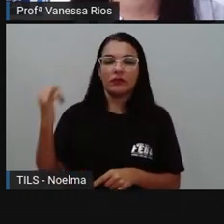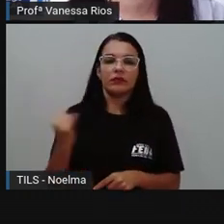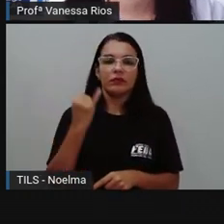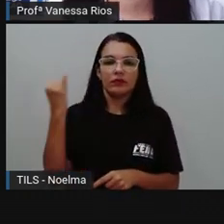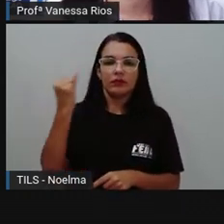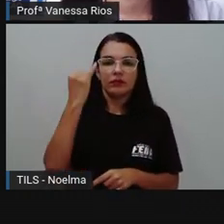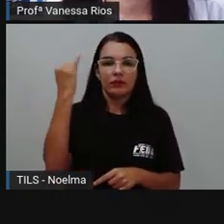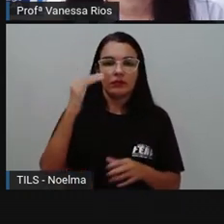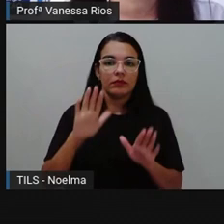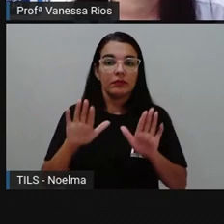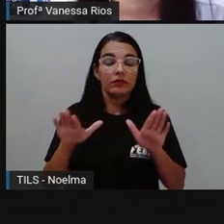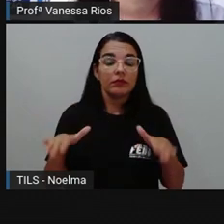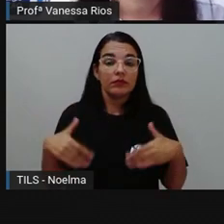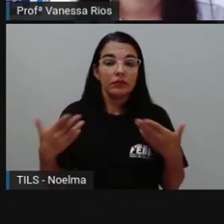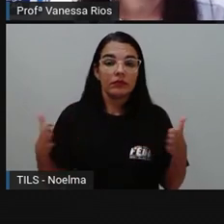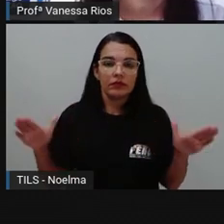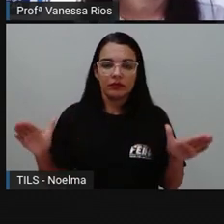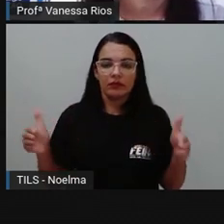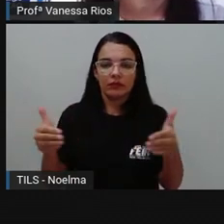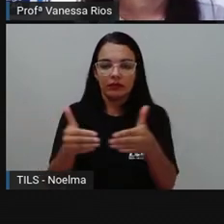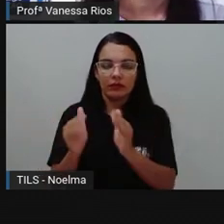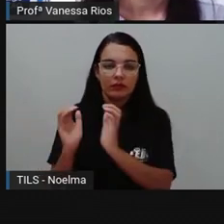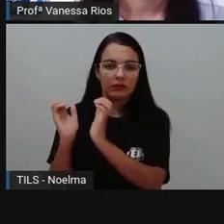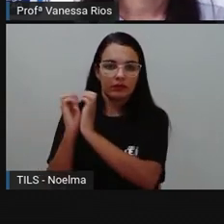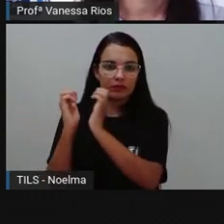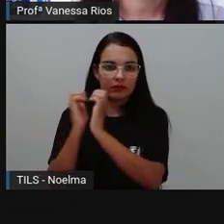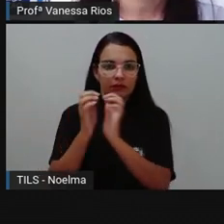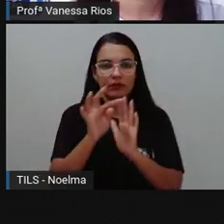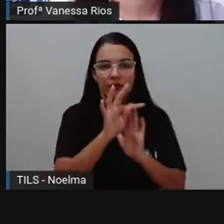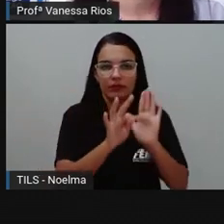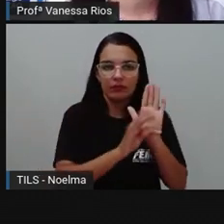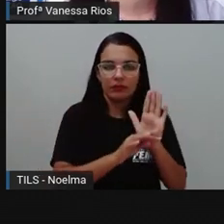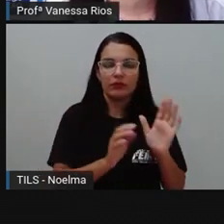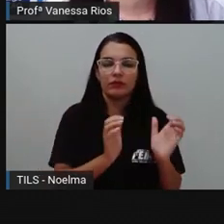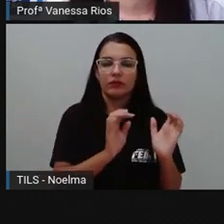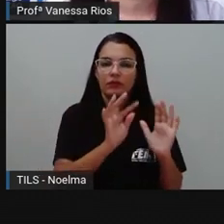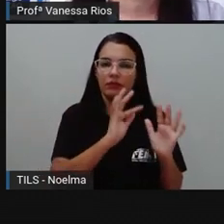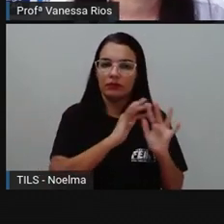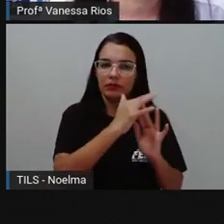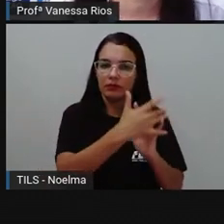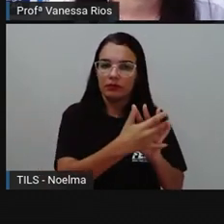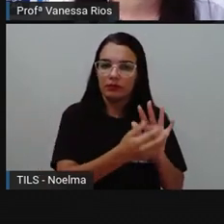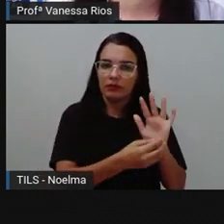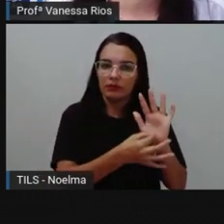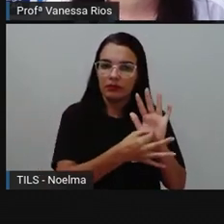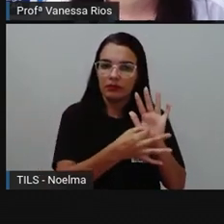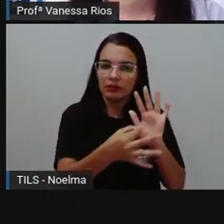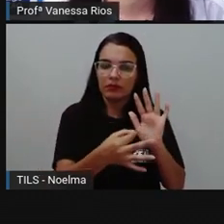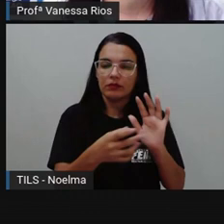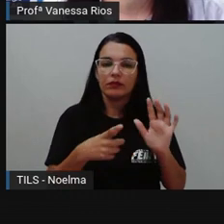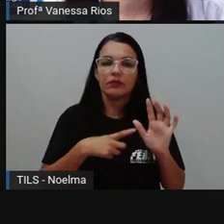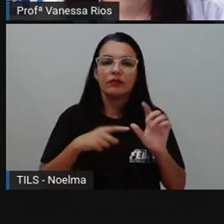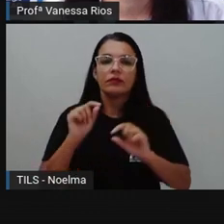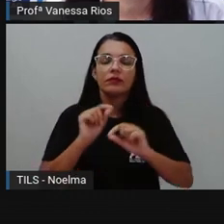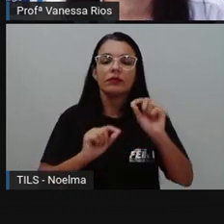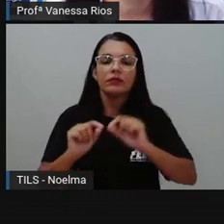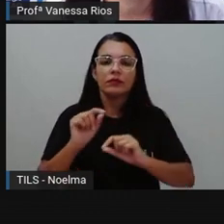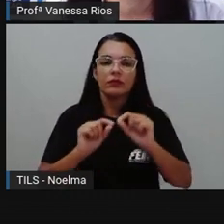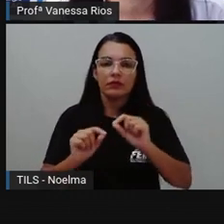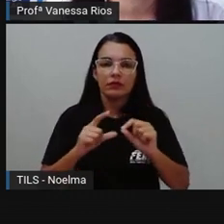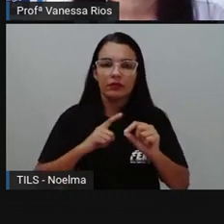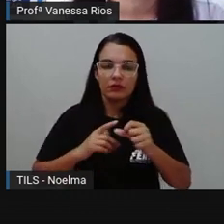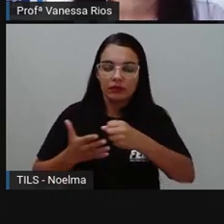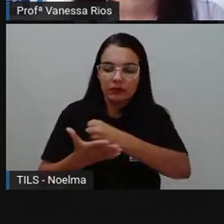e também os objetivos desse gênero textual. Então, o propósito da resenha crítica é oferecer subsídios para que